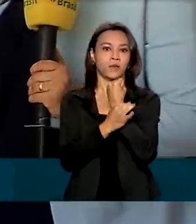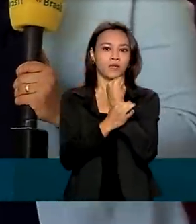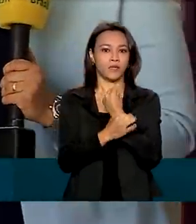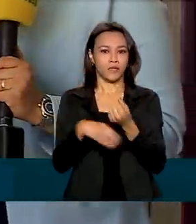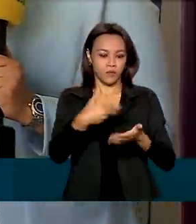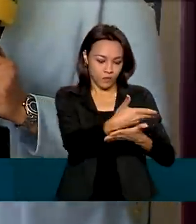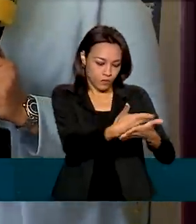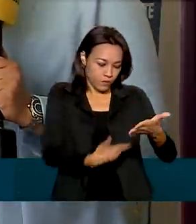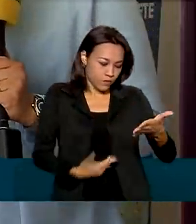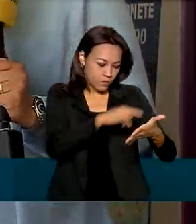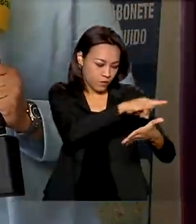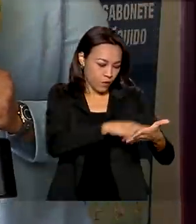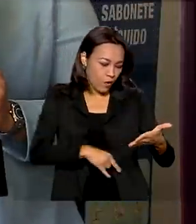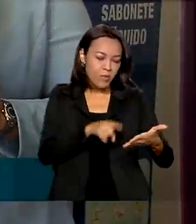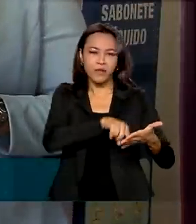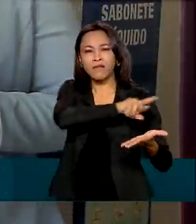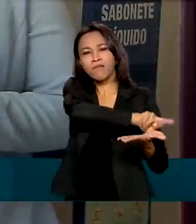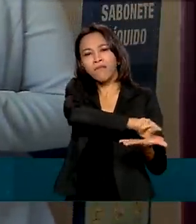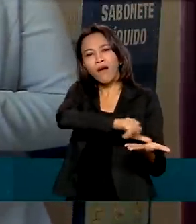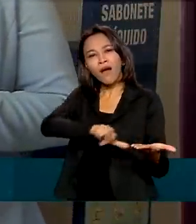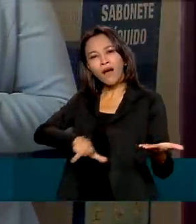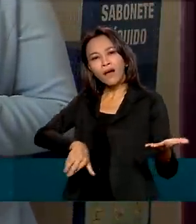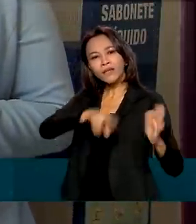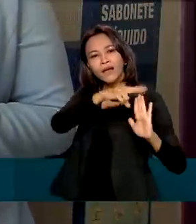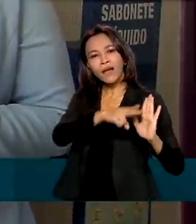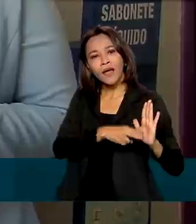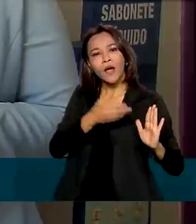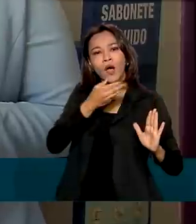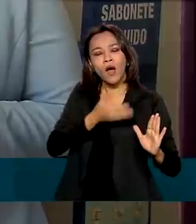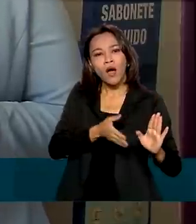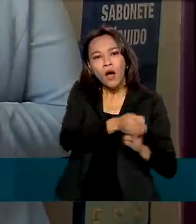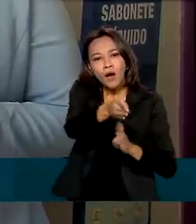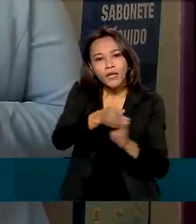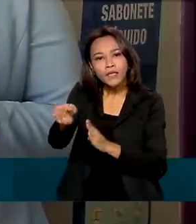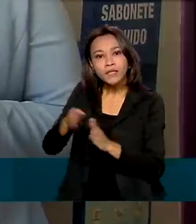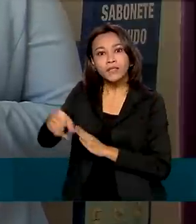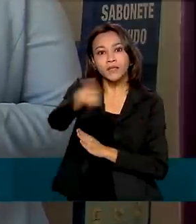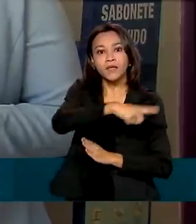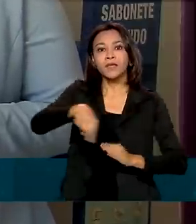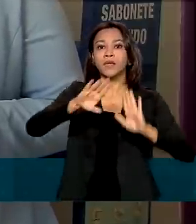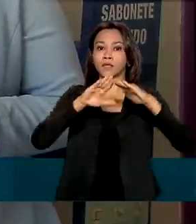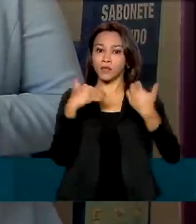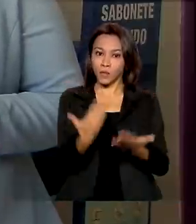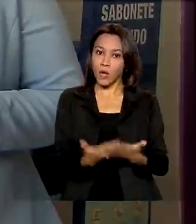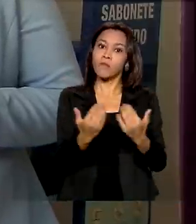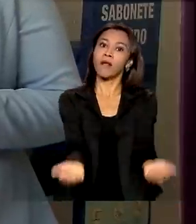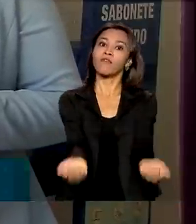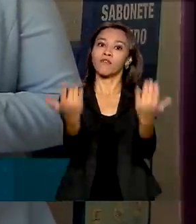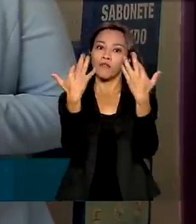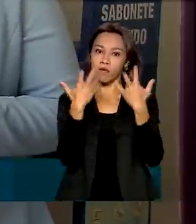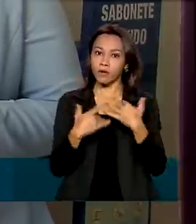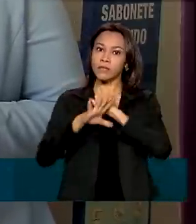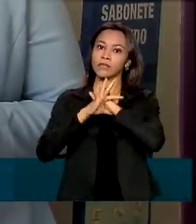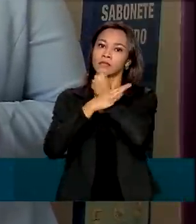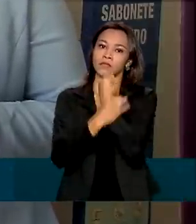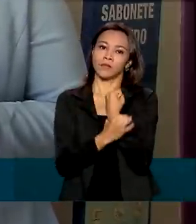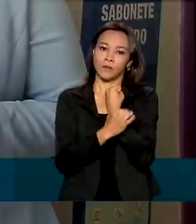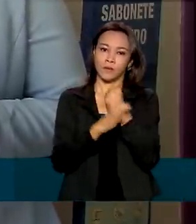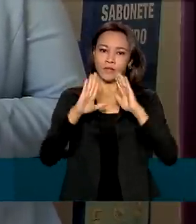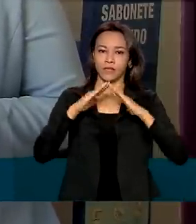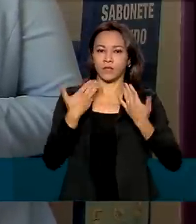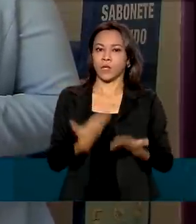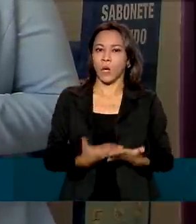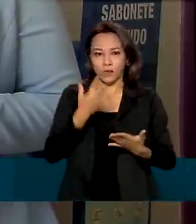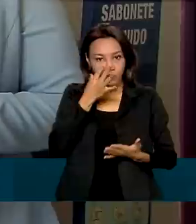um documento que reúne uma série de medidas, dicas para a comunidade escolar, para garantir um retorno seguro neste momento de volta às